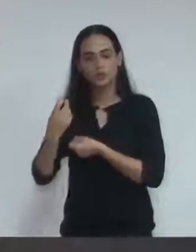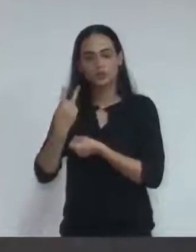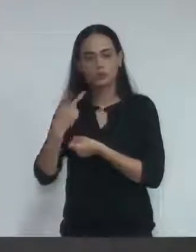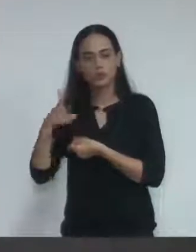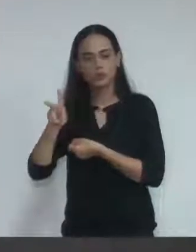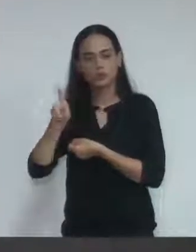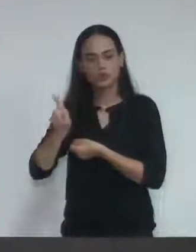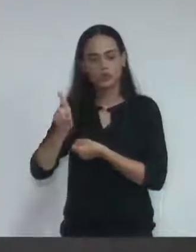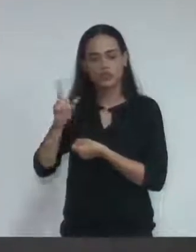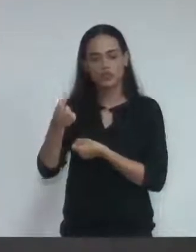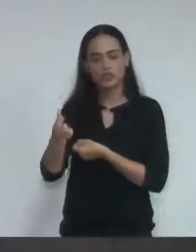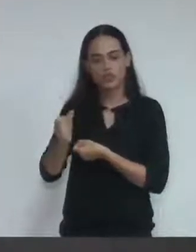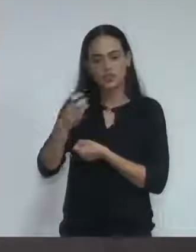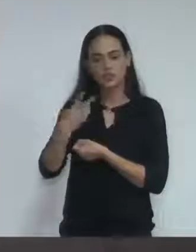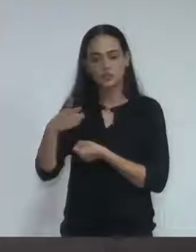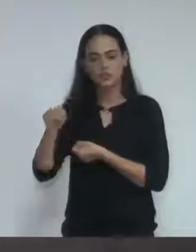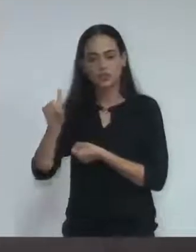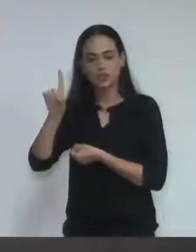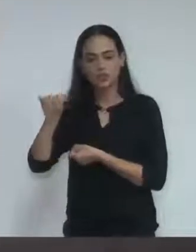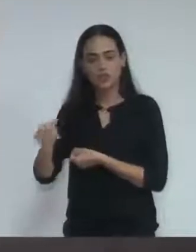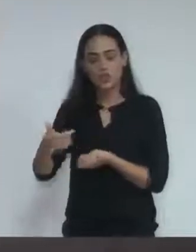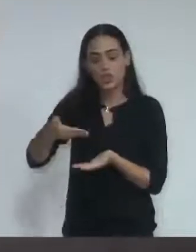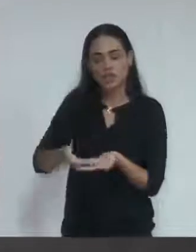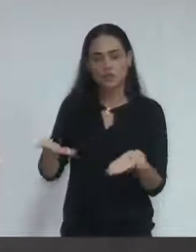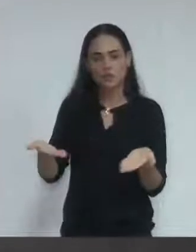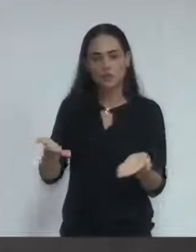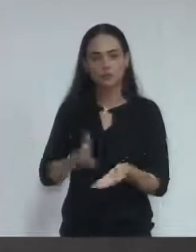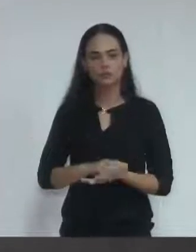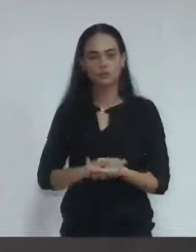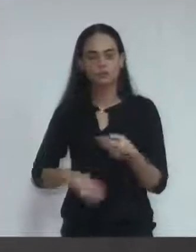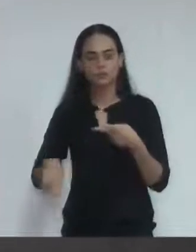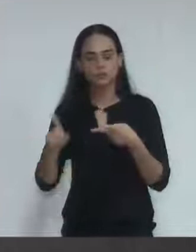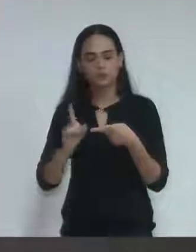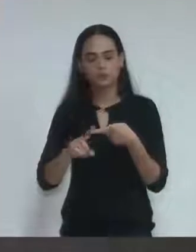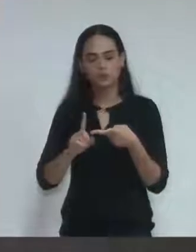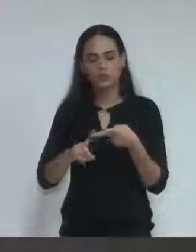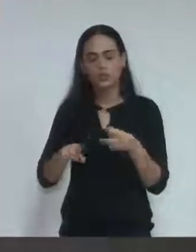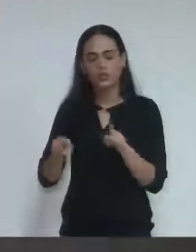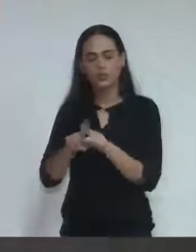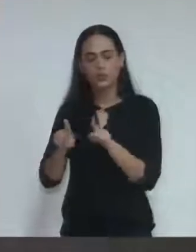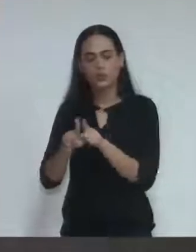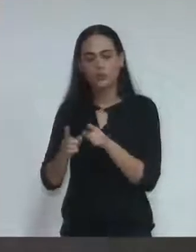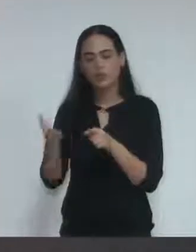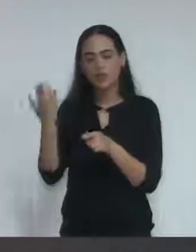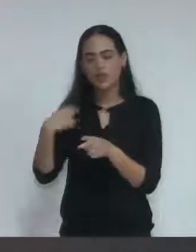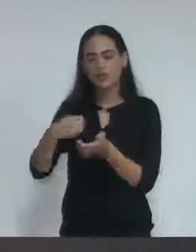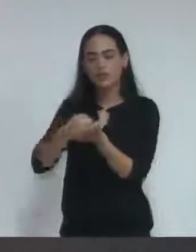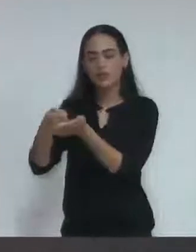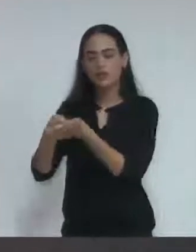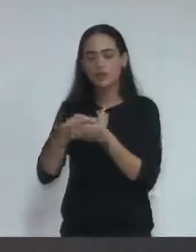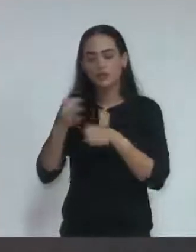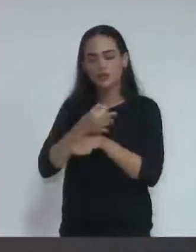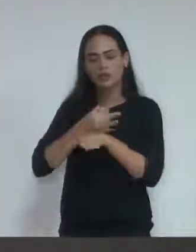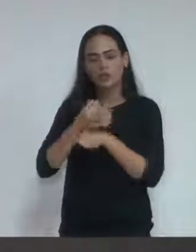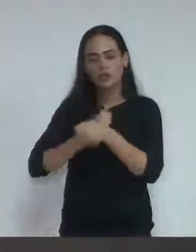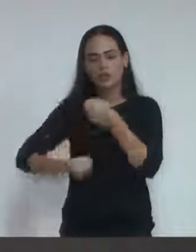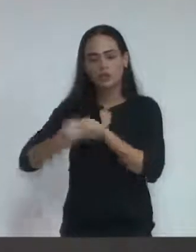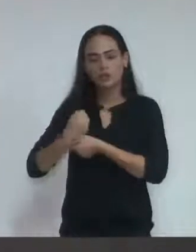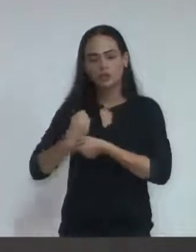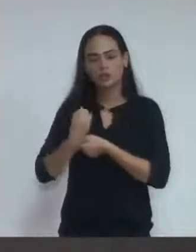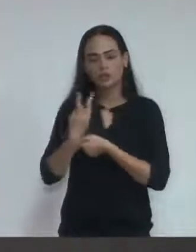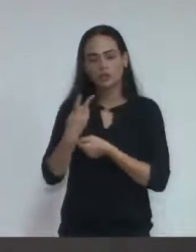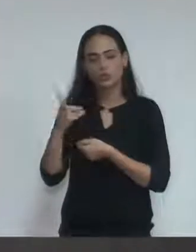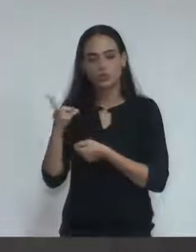presente data. 2. Encaminhar comprovante bancário de depósito de pagamento de férias dos anos 2013, 2014, 2015, 2016 e 2017,